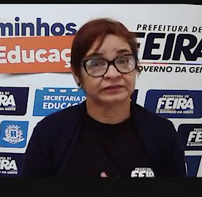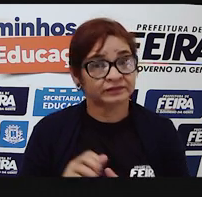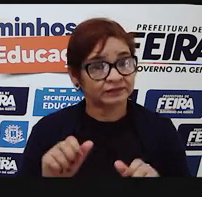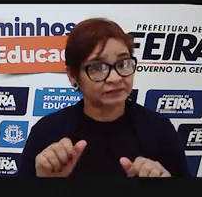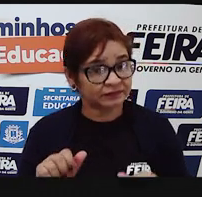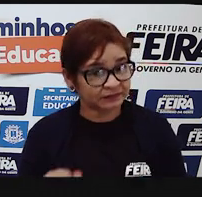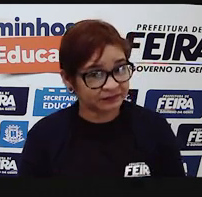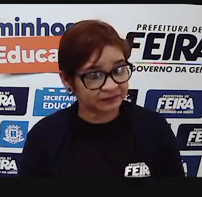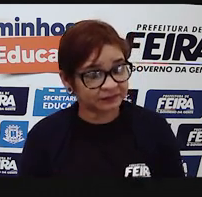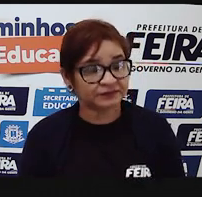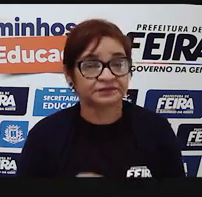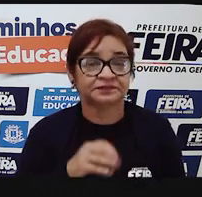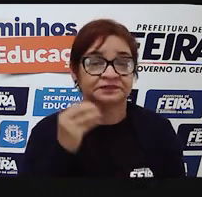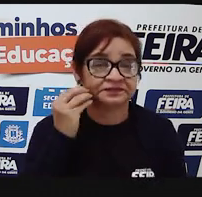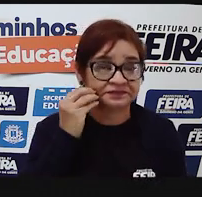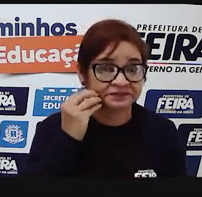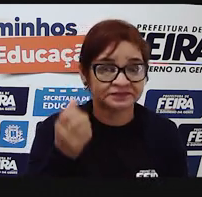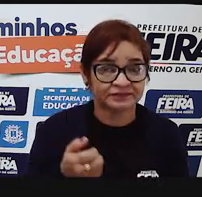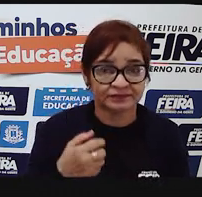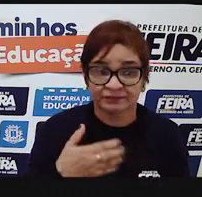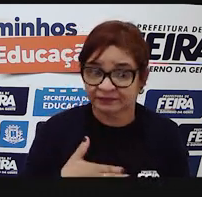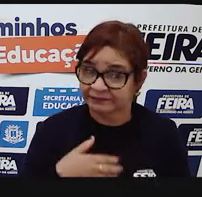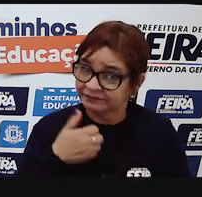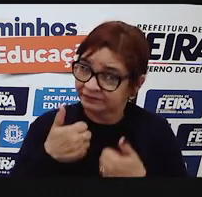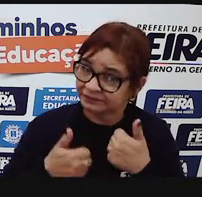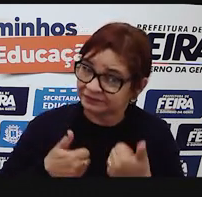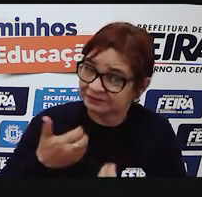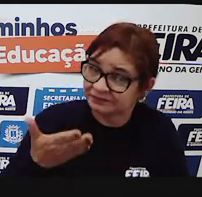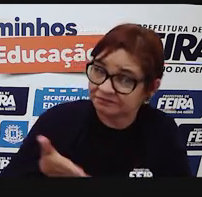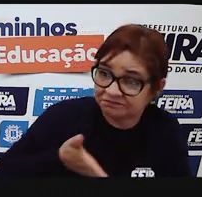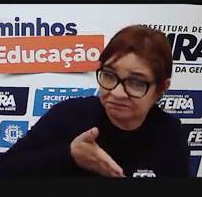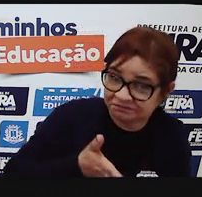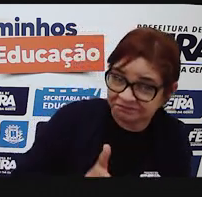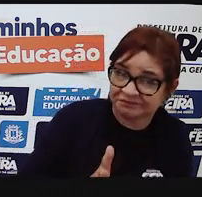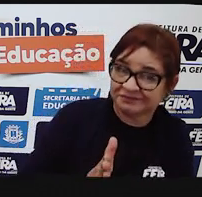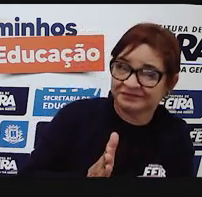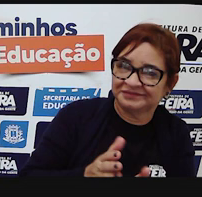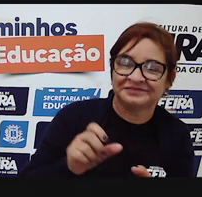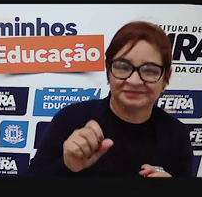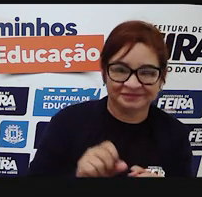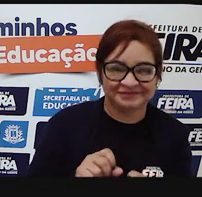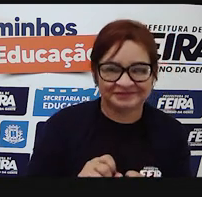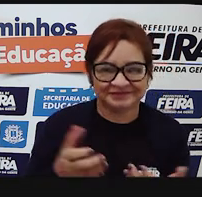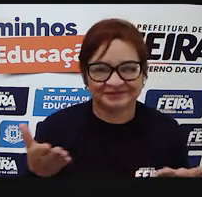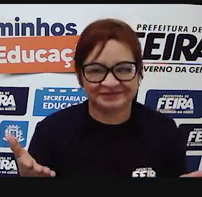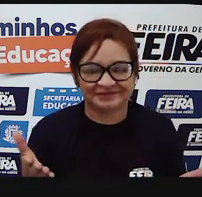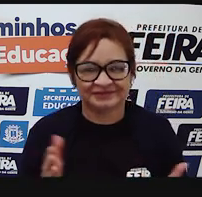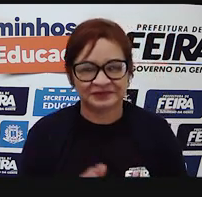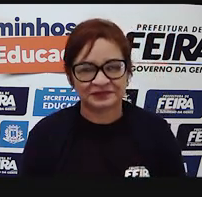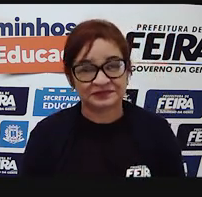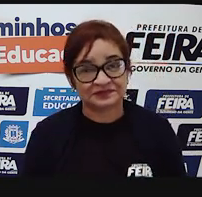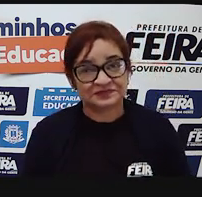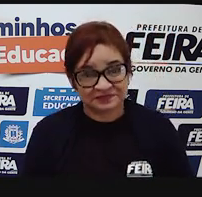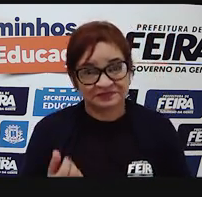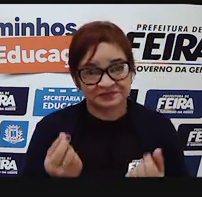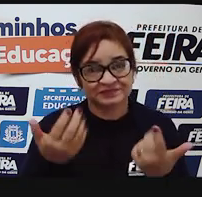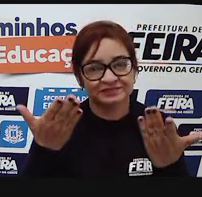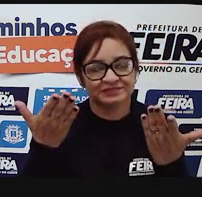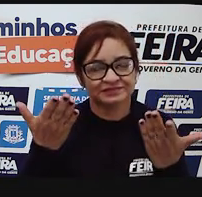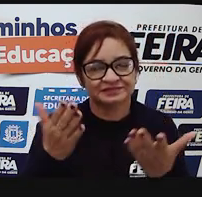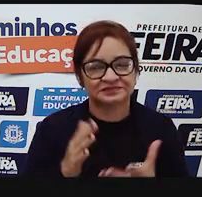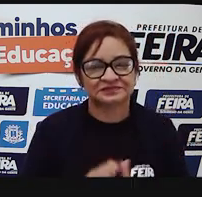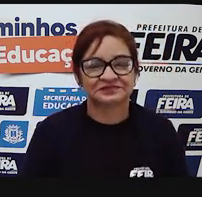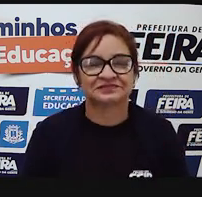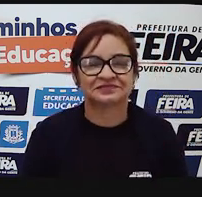você pode fazer uma experiência, de repente você se dá bem, e segue em frente, até financeiramente,